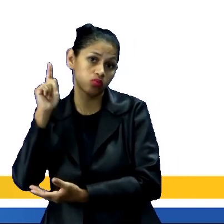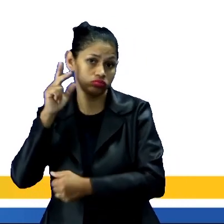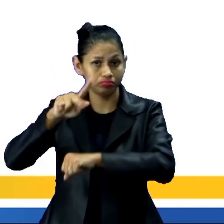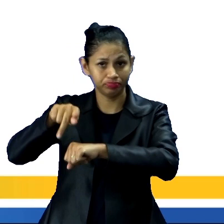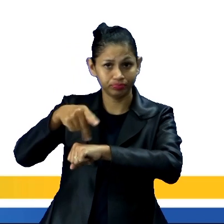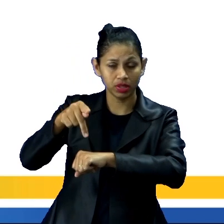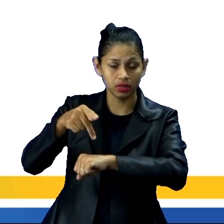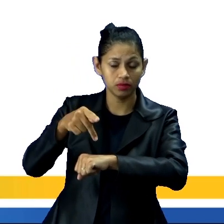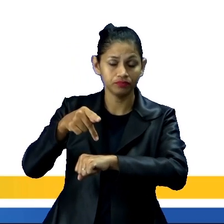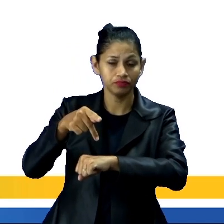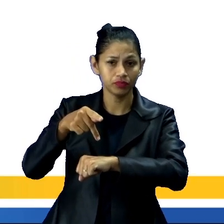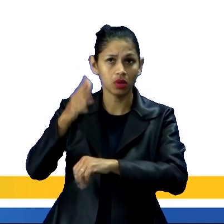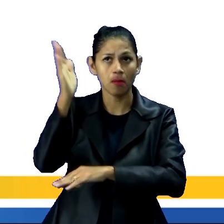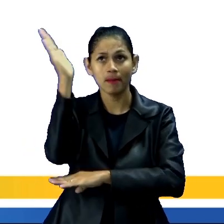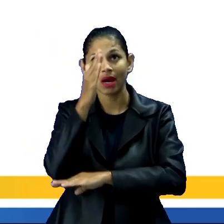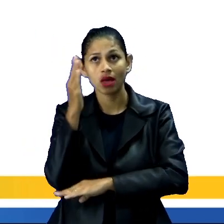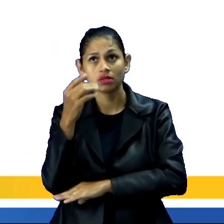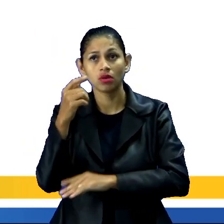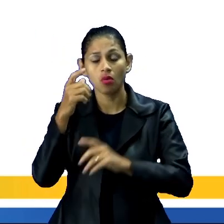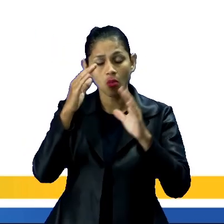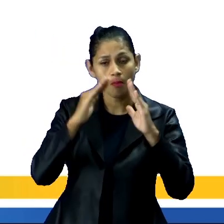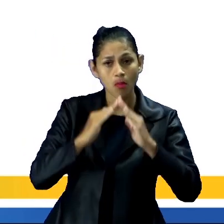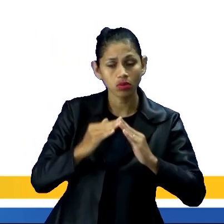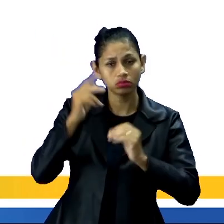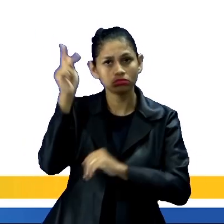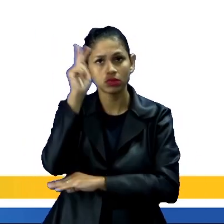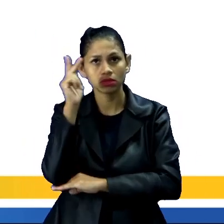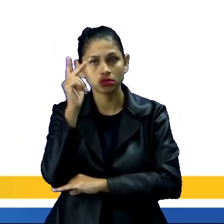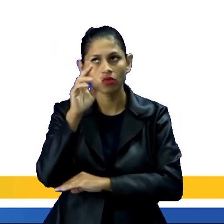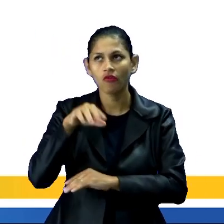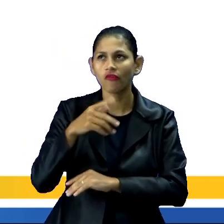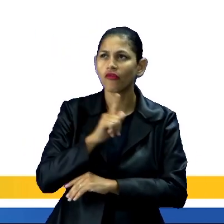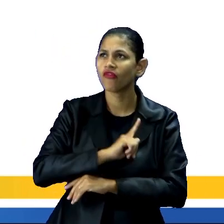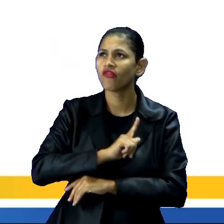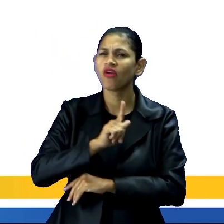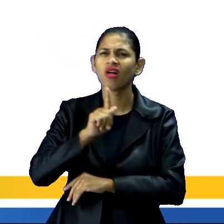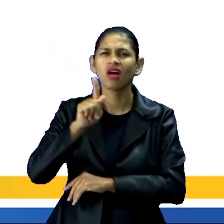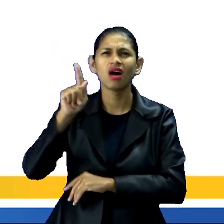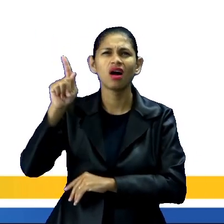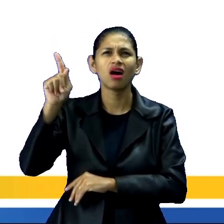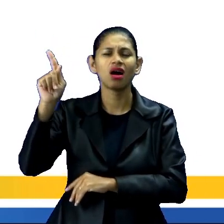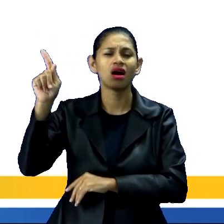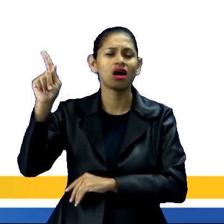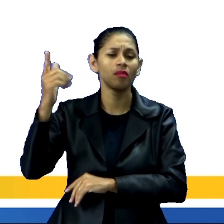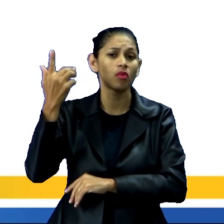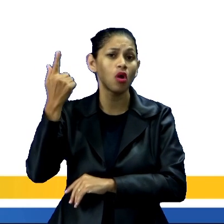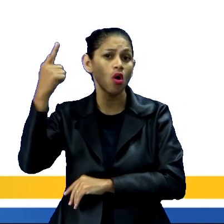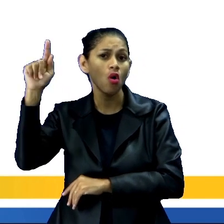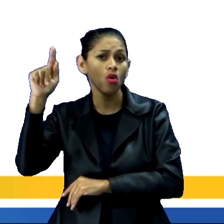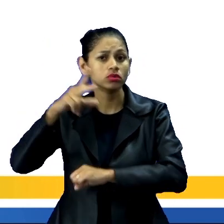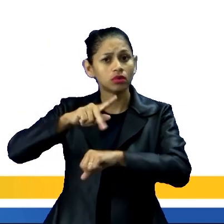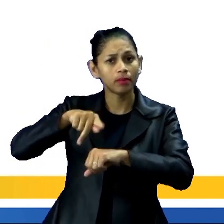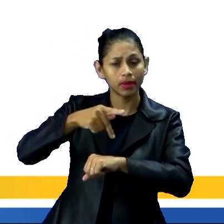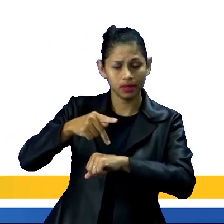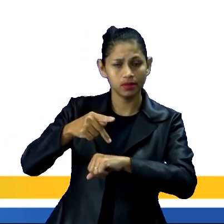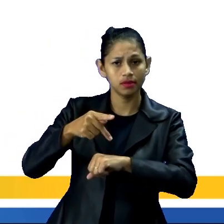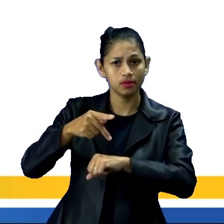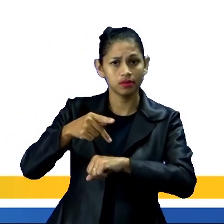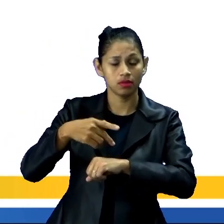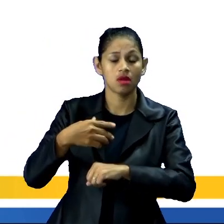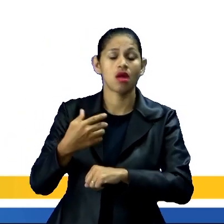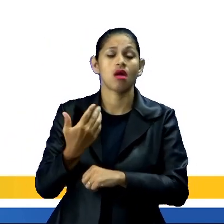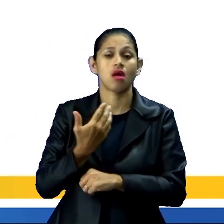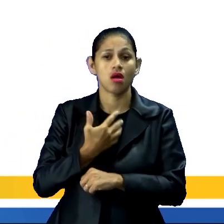dentro do meu país, fui para outro. Isso é uma migração externa, tá? Quando eu faço uma migração, por exemplo, eu sou